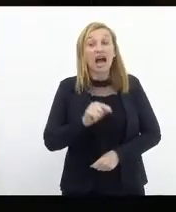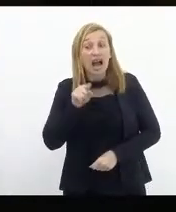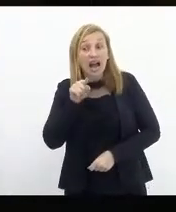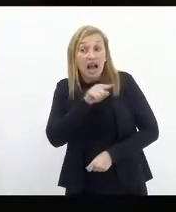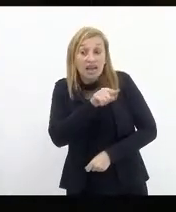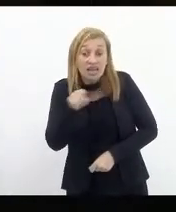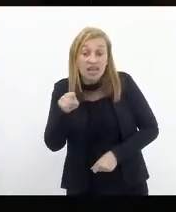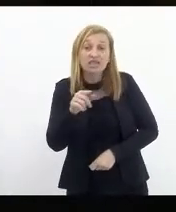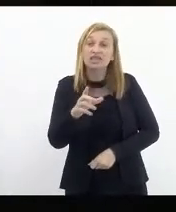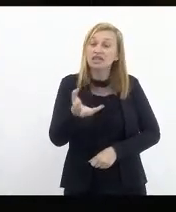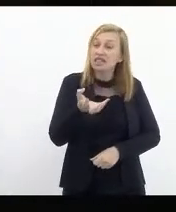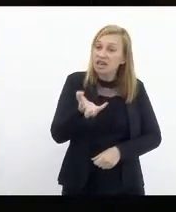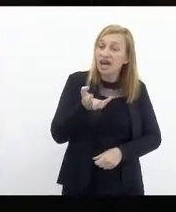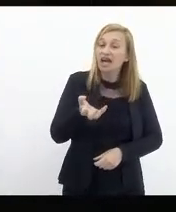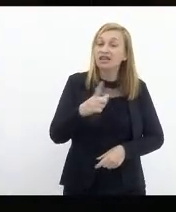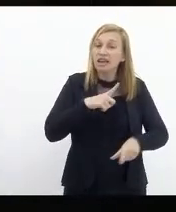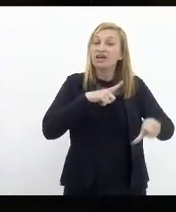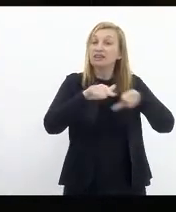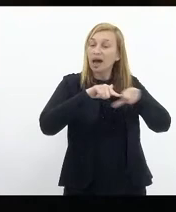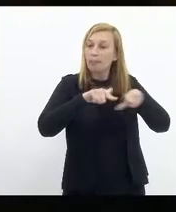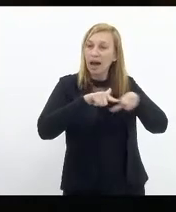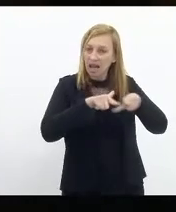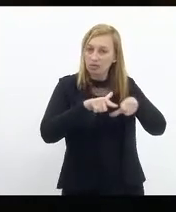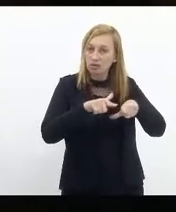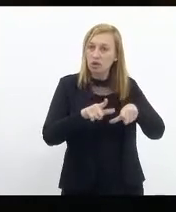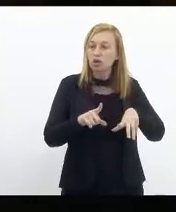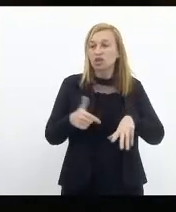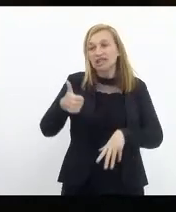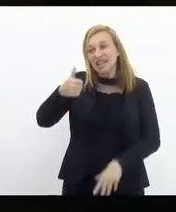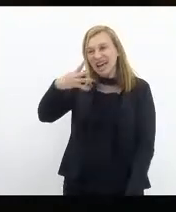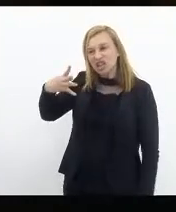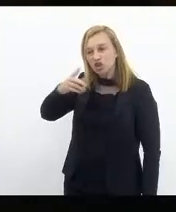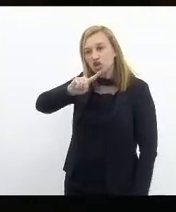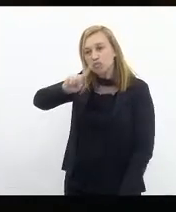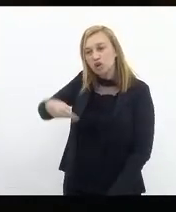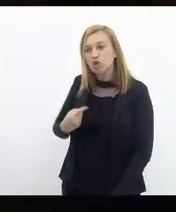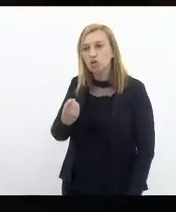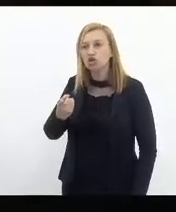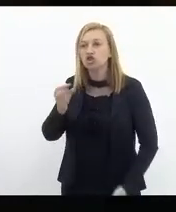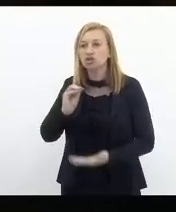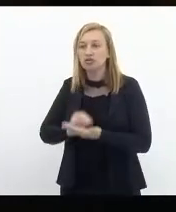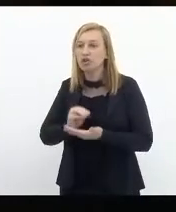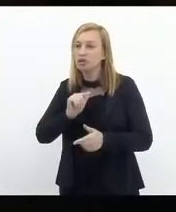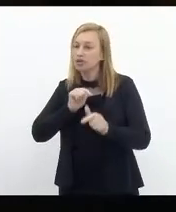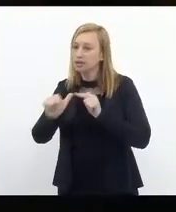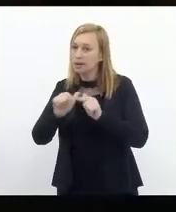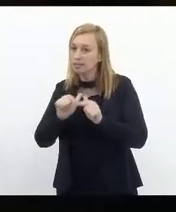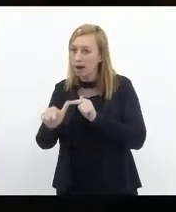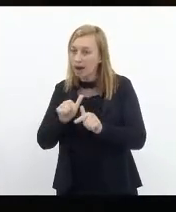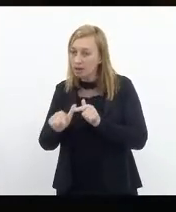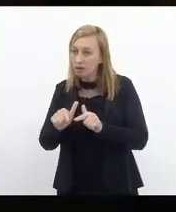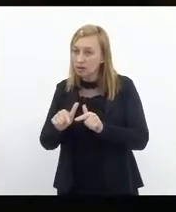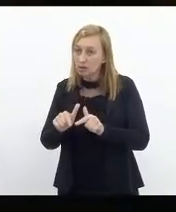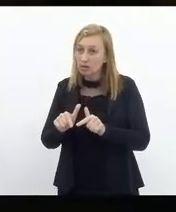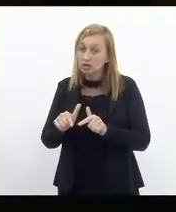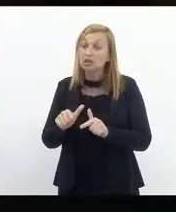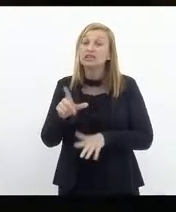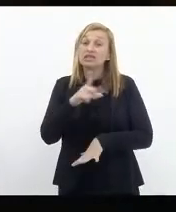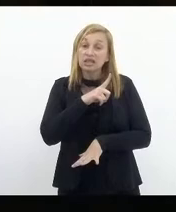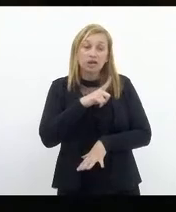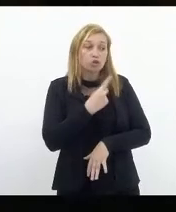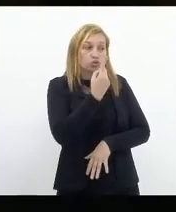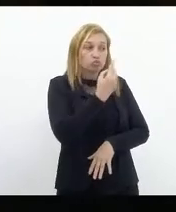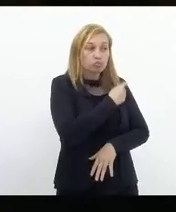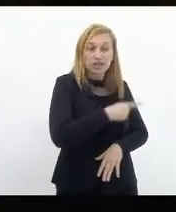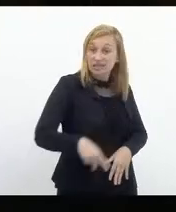aquelas que querem ter trabalho. Quando a gente tem 14 milhões de desempregados e desempregadas nesse país, temos o